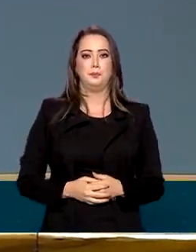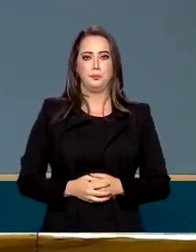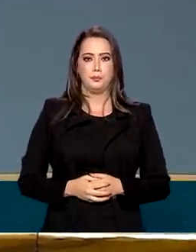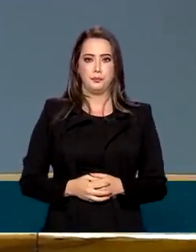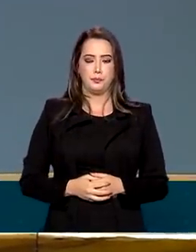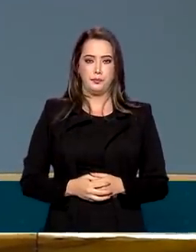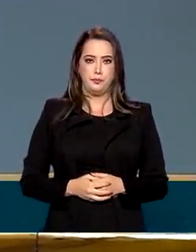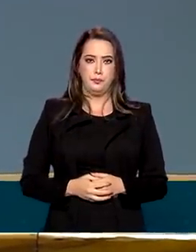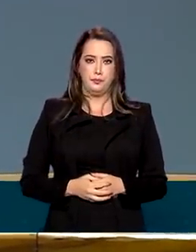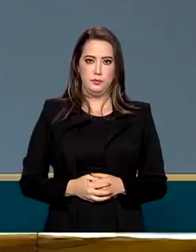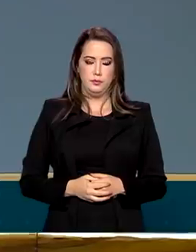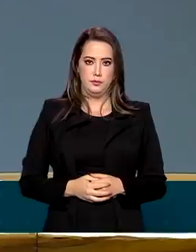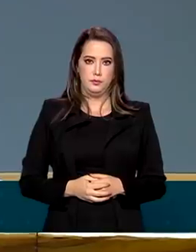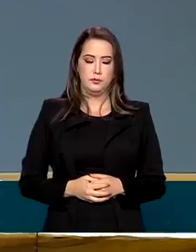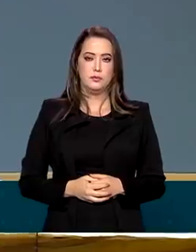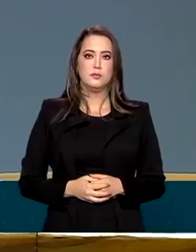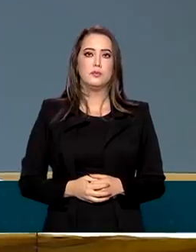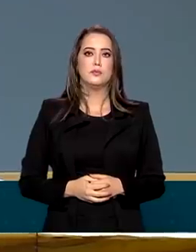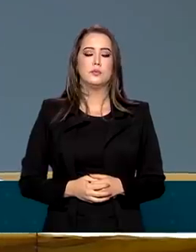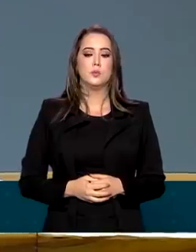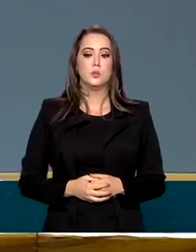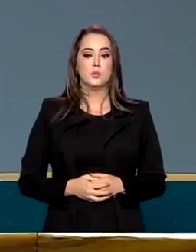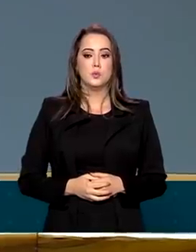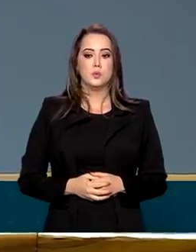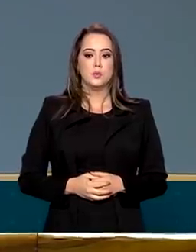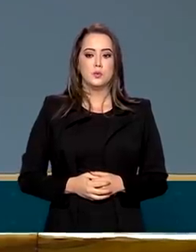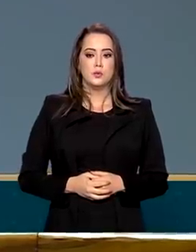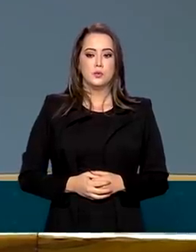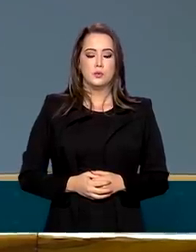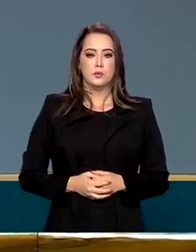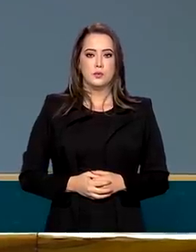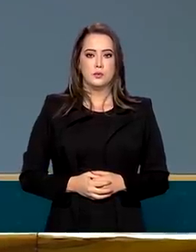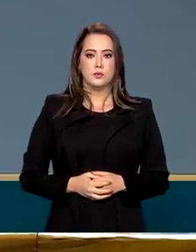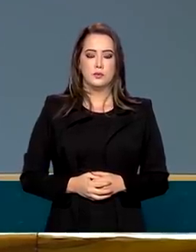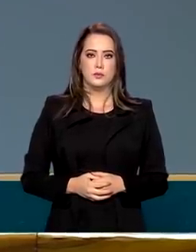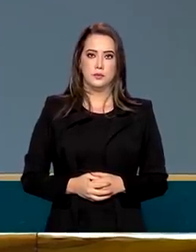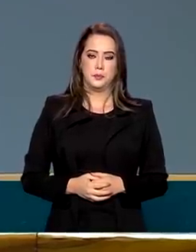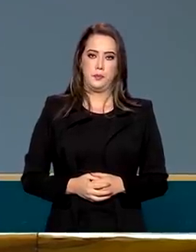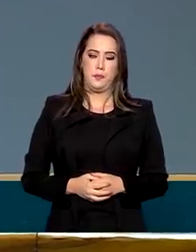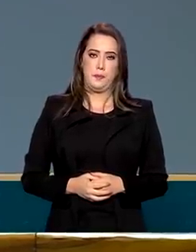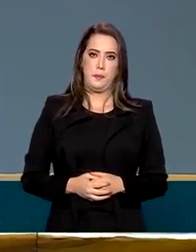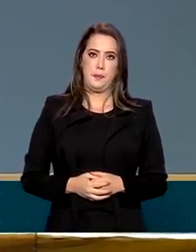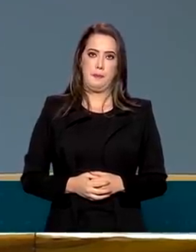Eu vou chegar lá. No final, eu vou responder algumas perguntas.